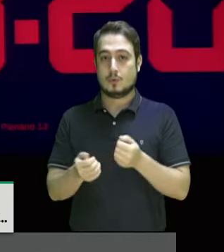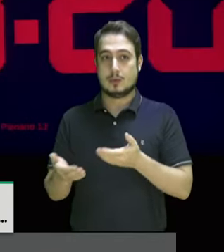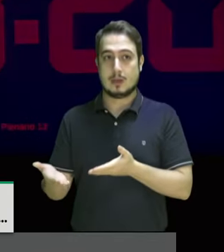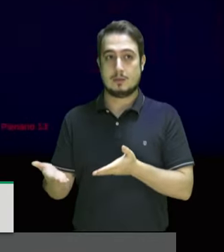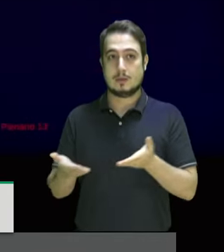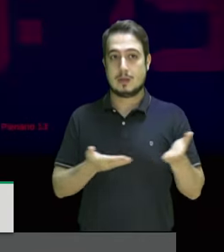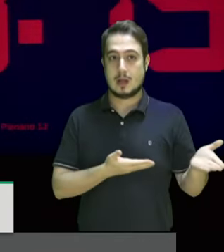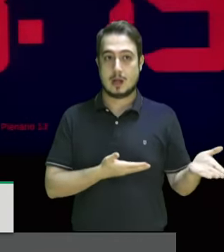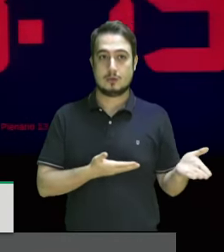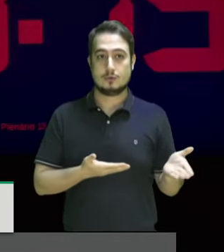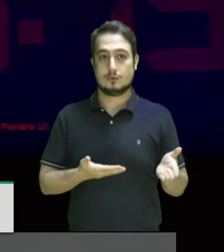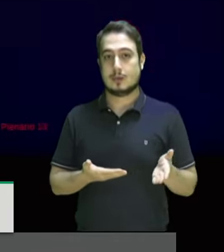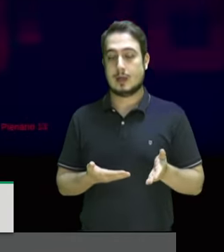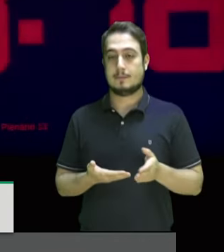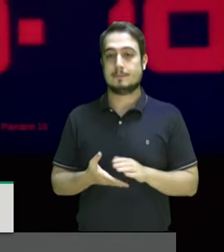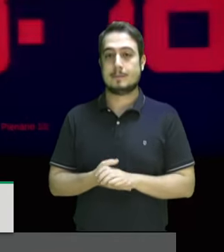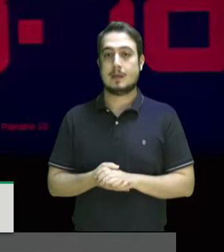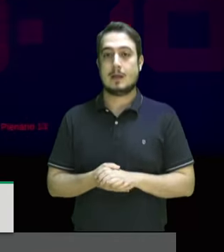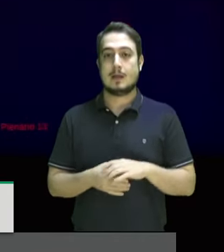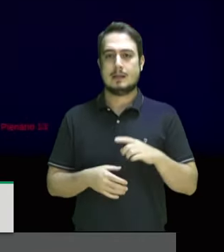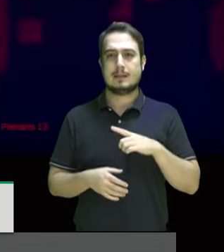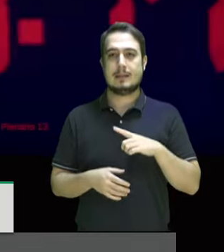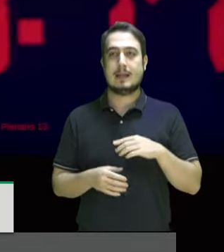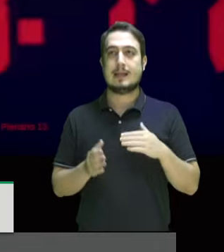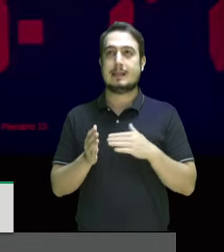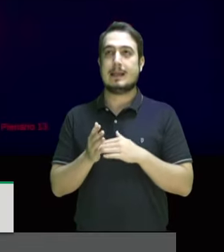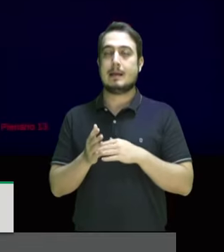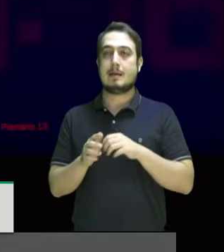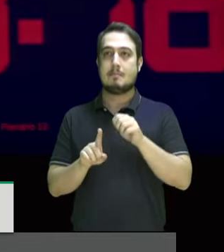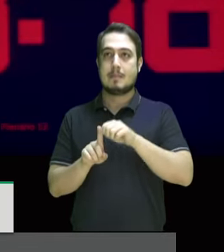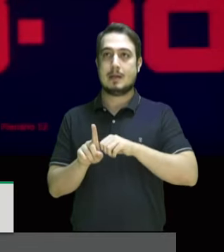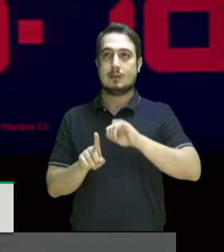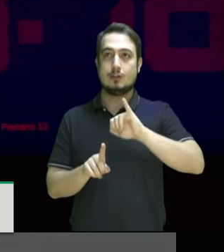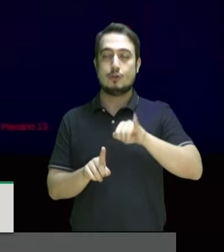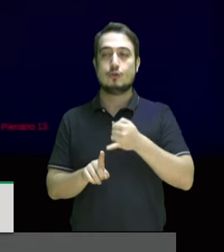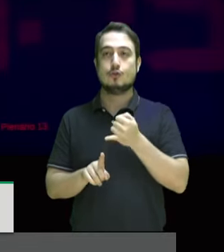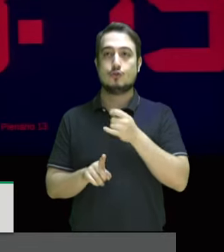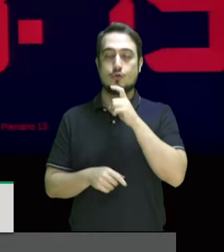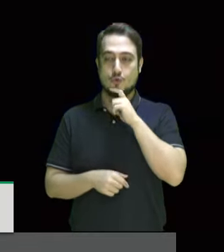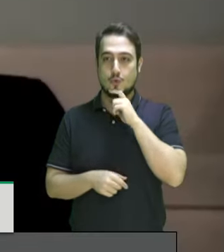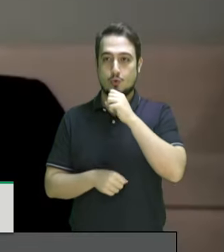nesse exercício. Nós temos até julho do ano que vem, nós estamos ainda